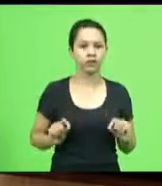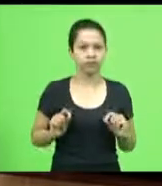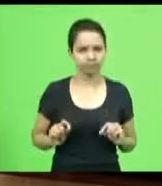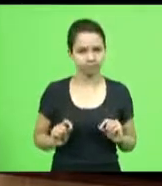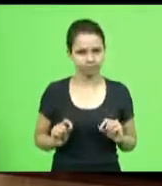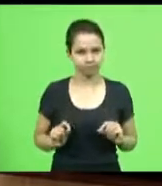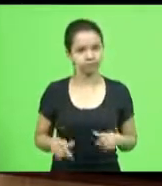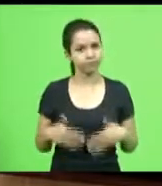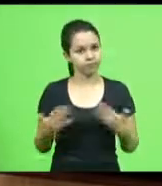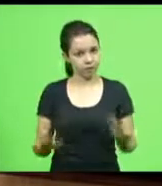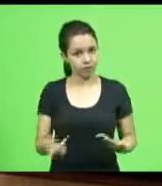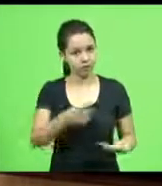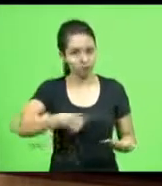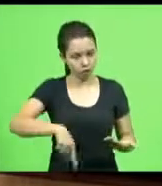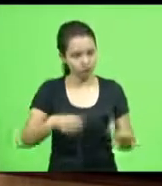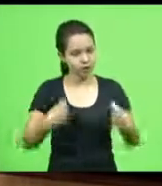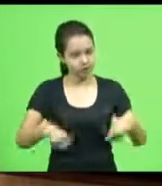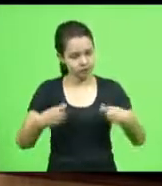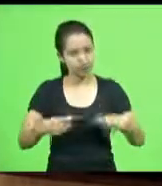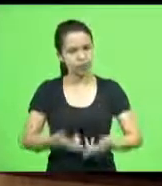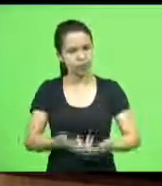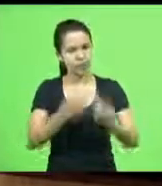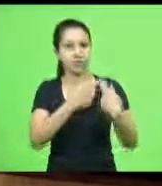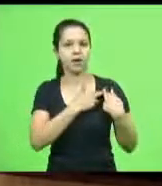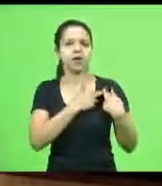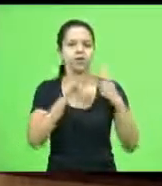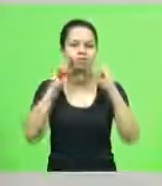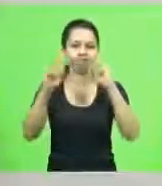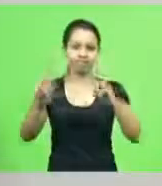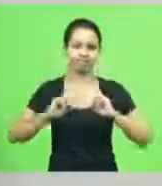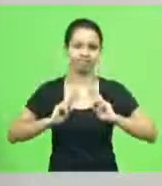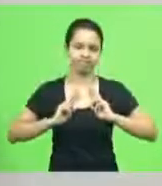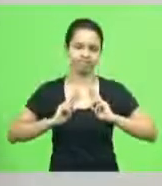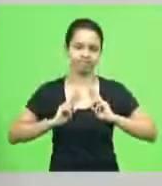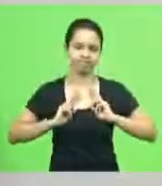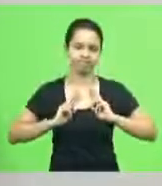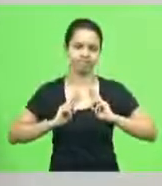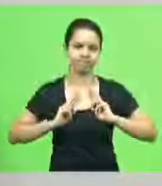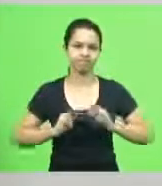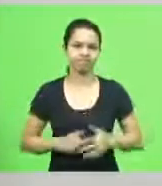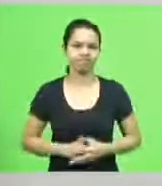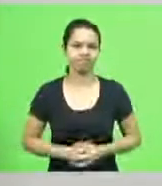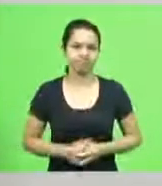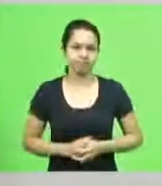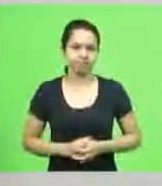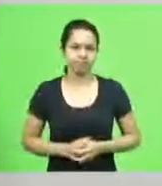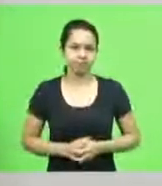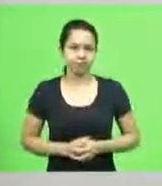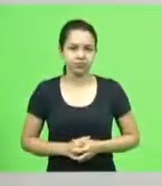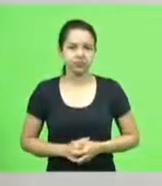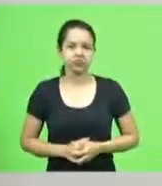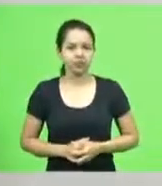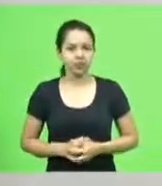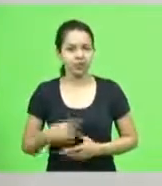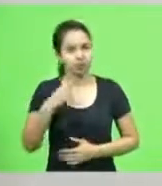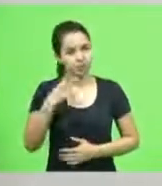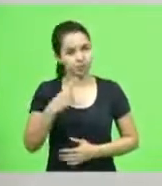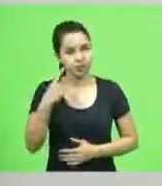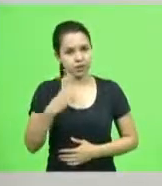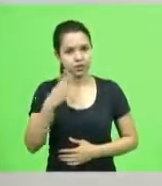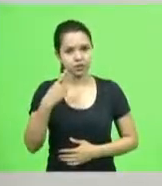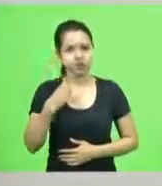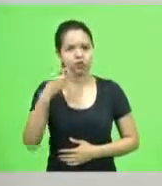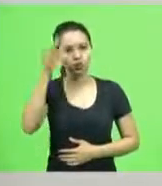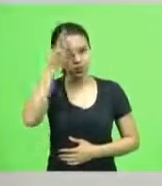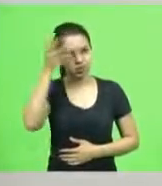hora de a gente se fazer respeitar 30 segundos para concluir deputado deputado Carminati catarinense disse